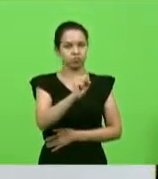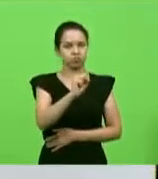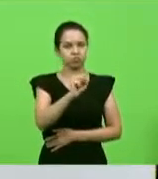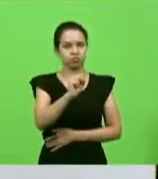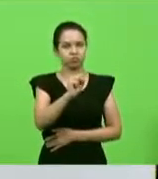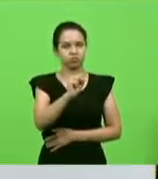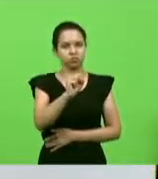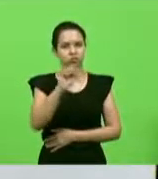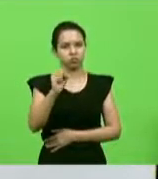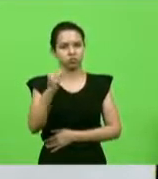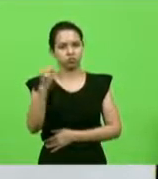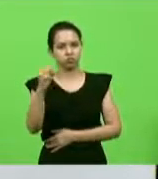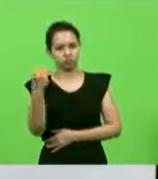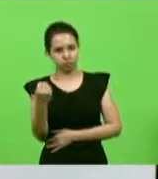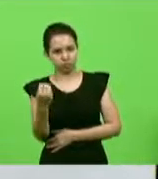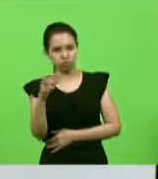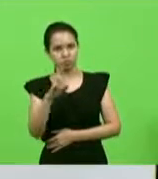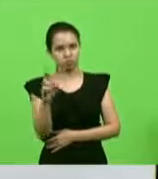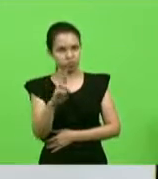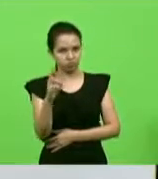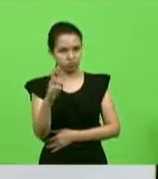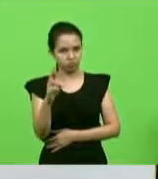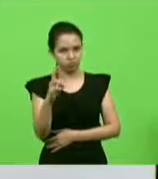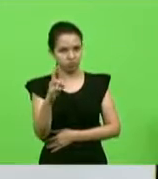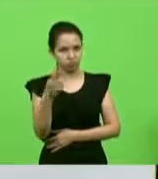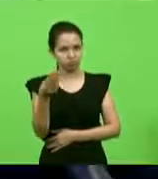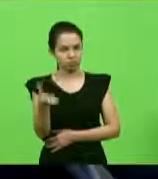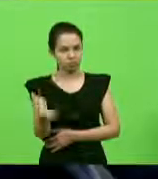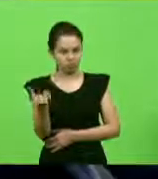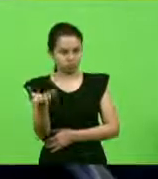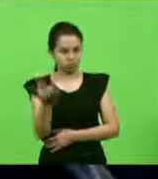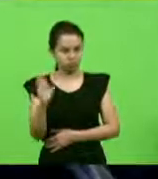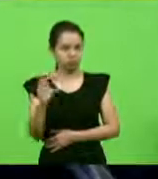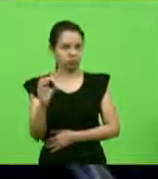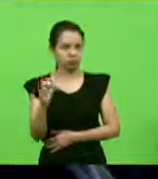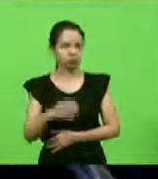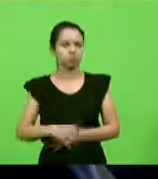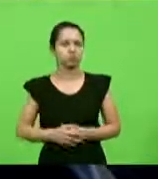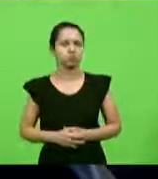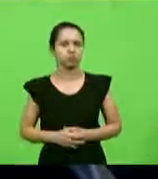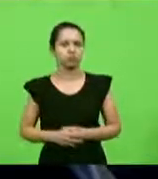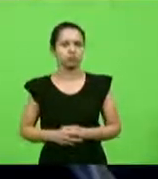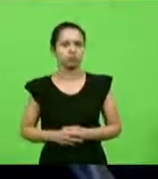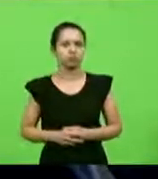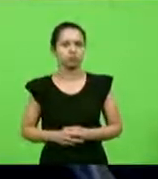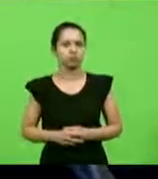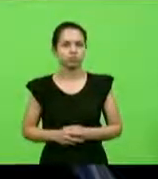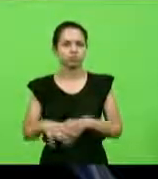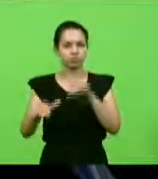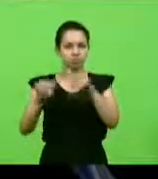reais, 36 centavos para contratar piloto civil.